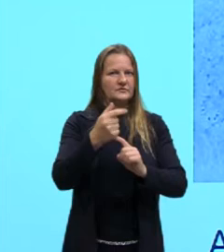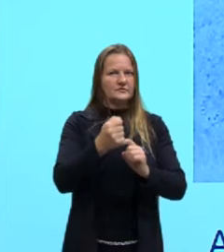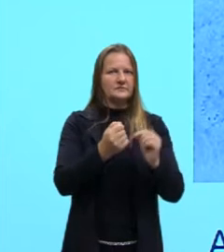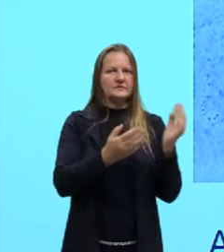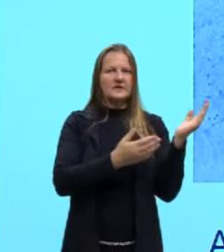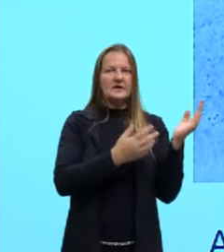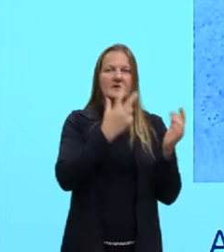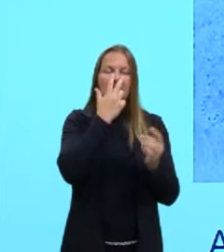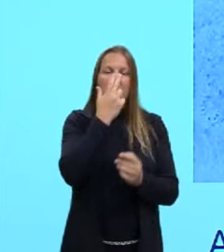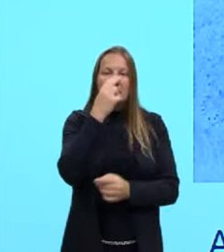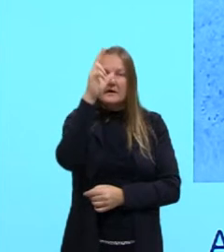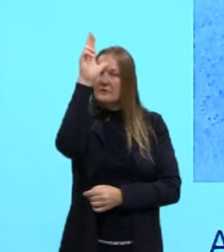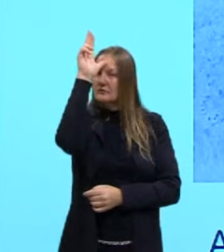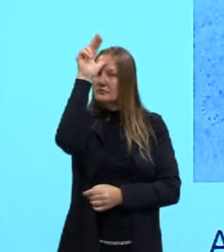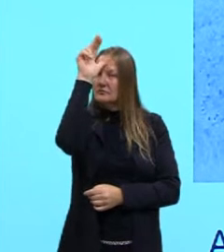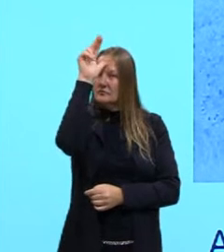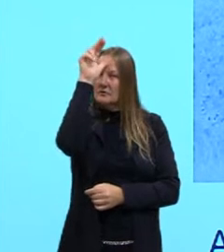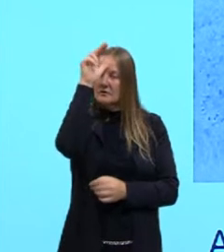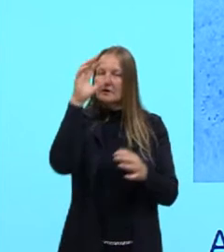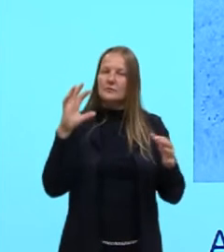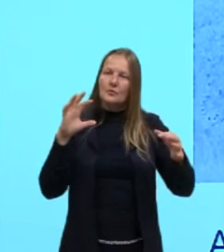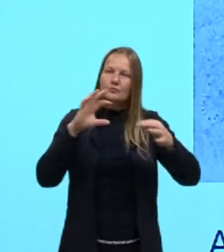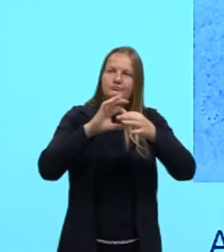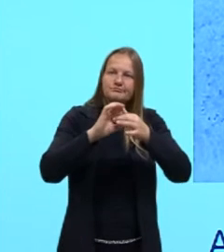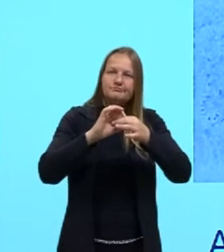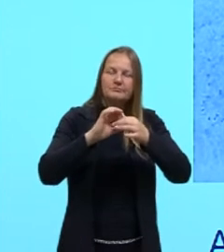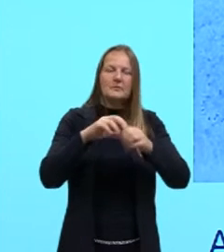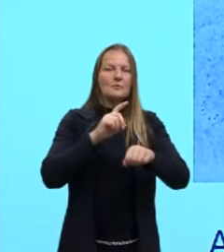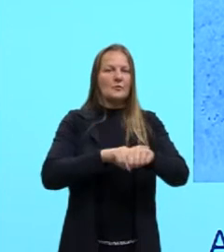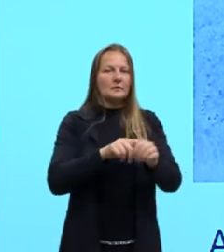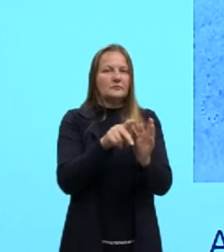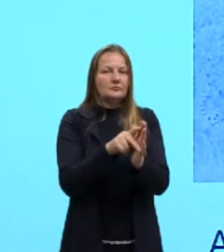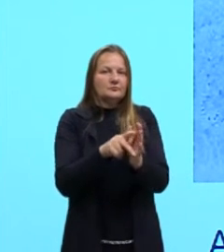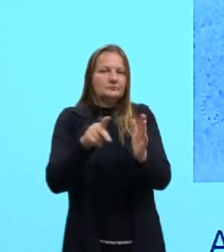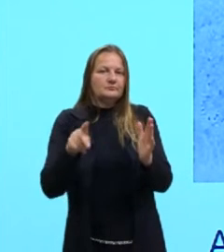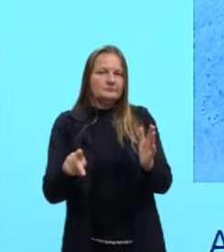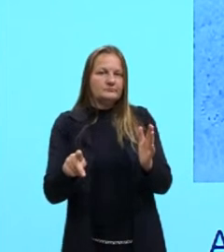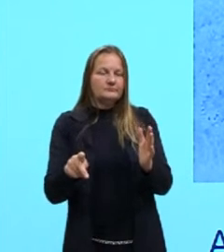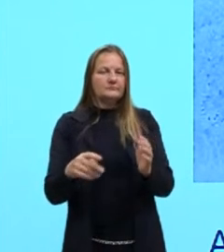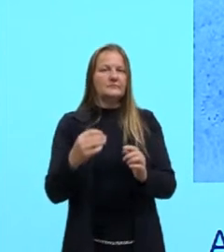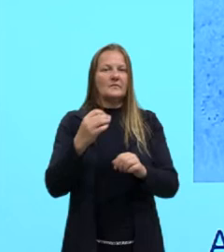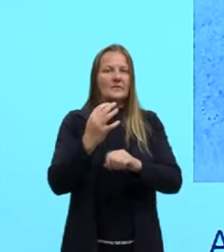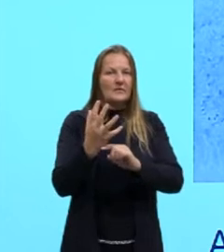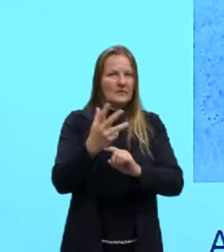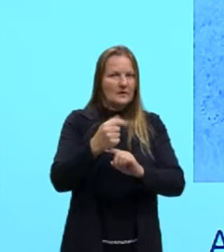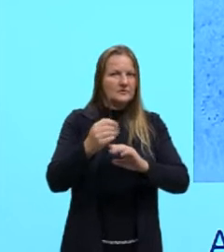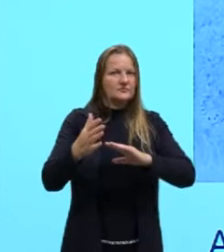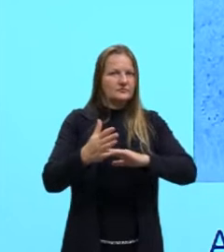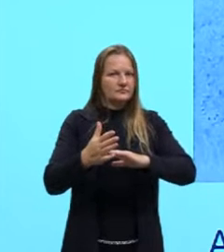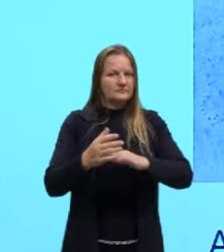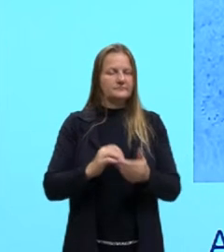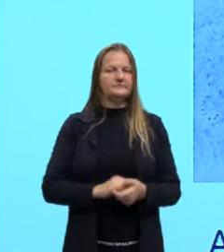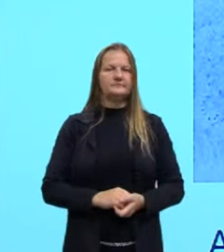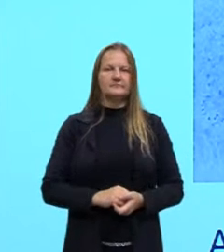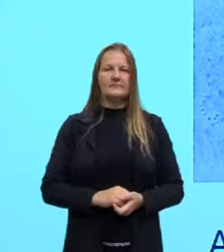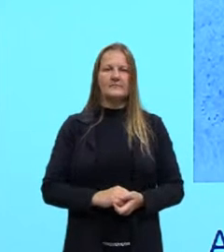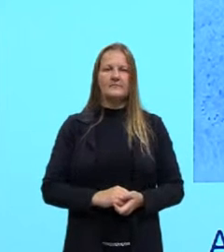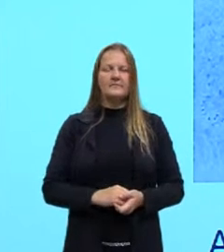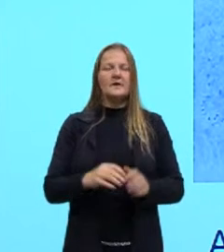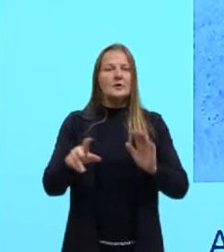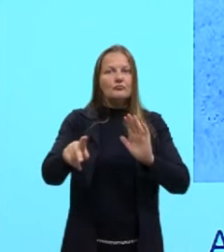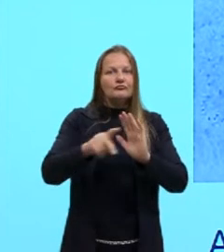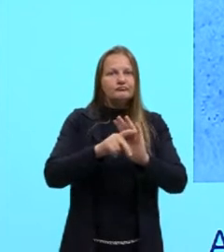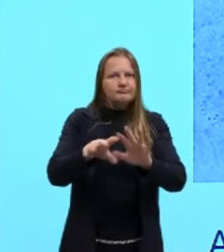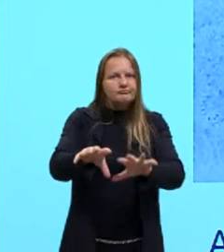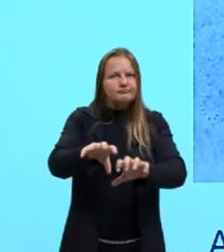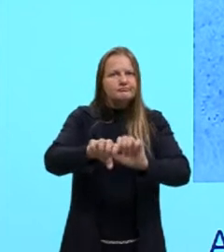Dadaísmo, então percebam como está ligado esse período do Dadaísmo com a arte contemporânea. ele se apropria